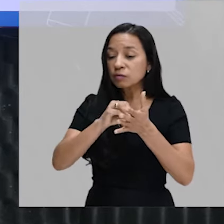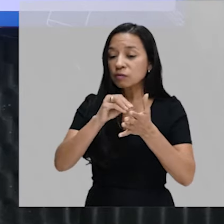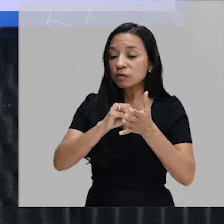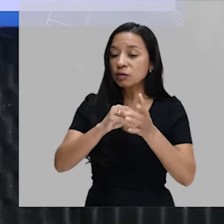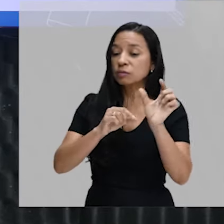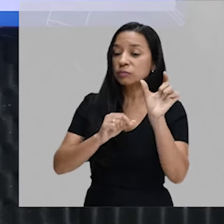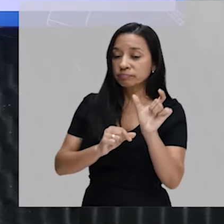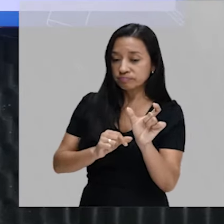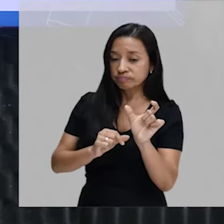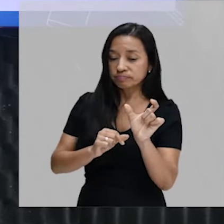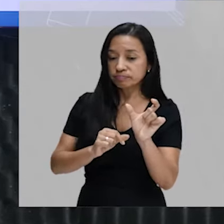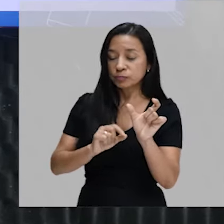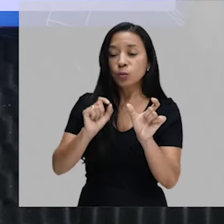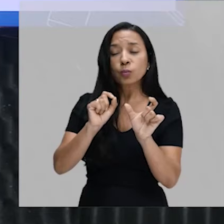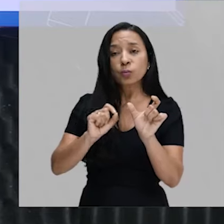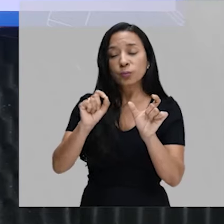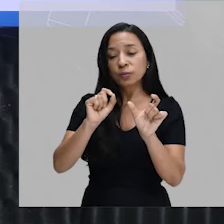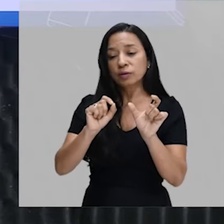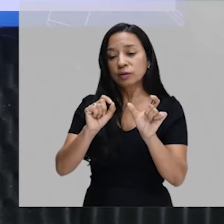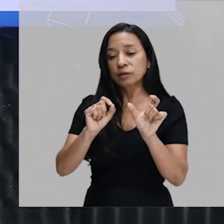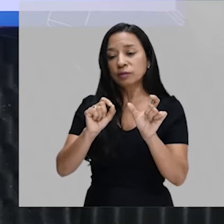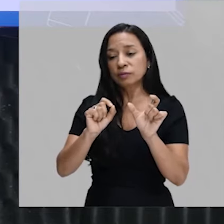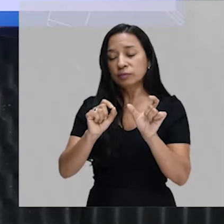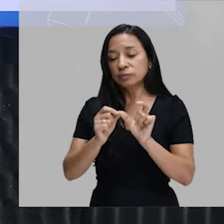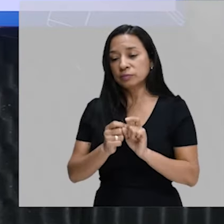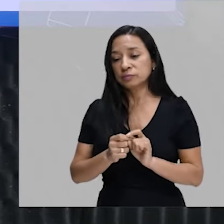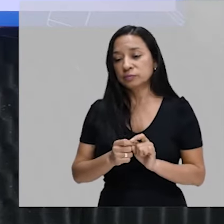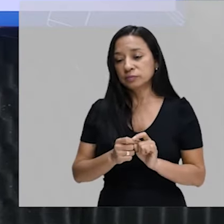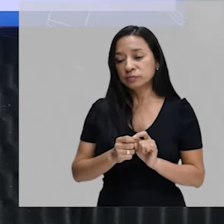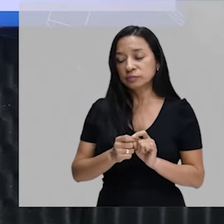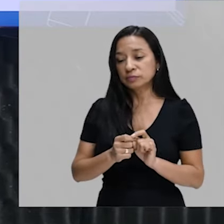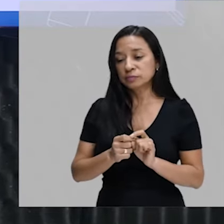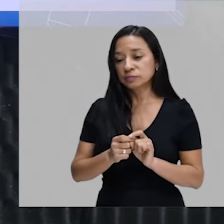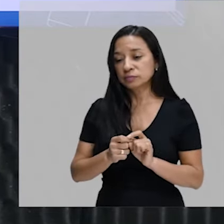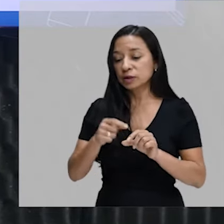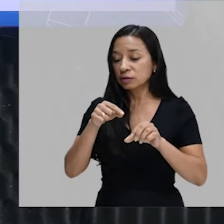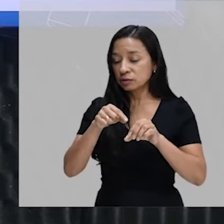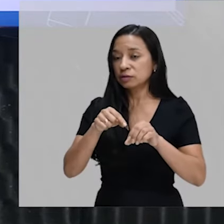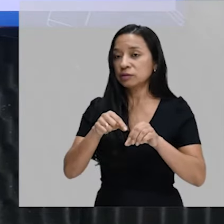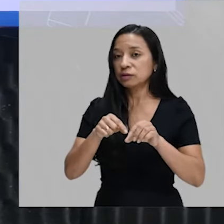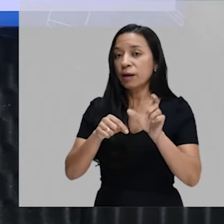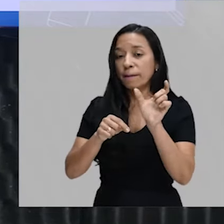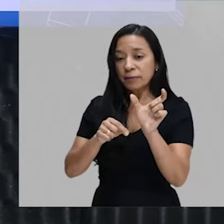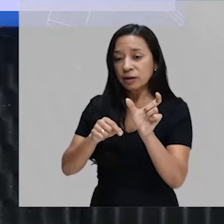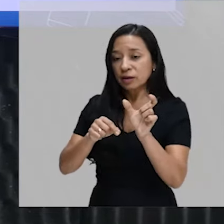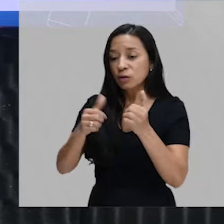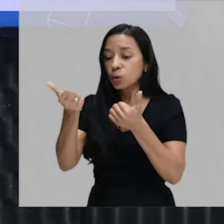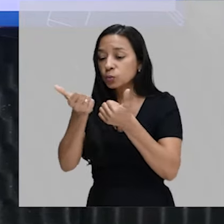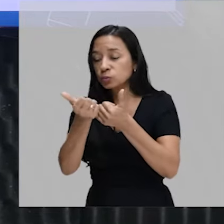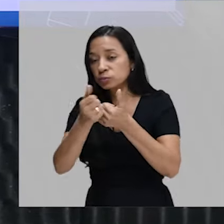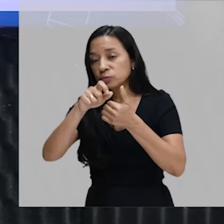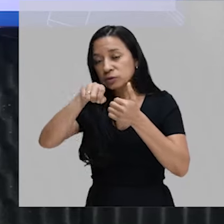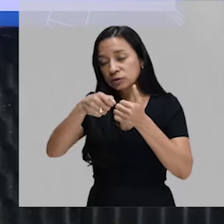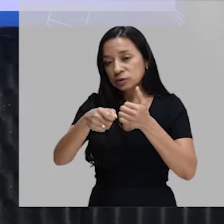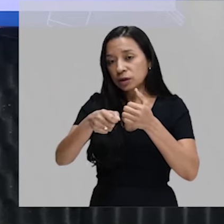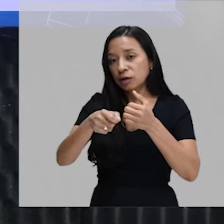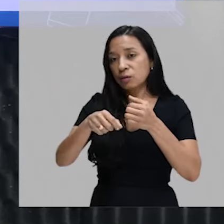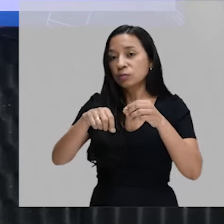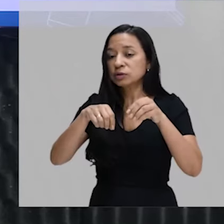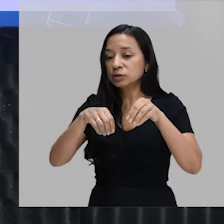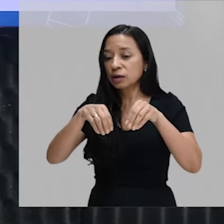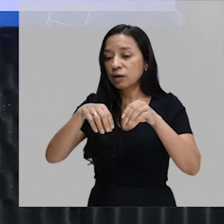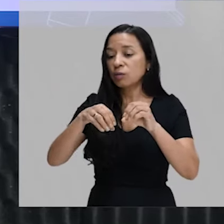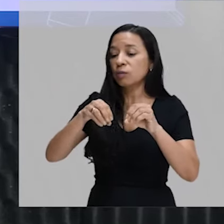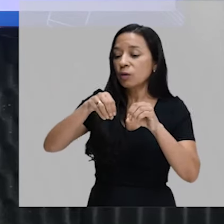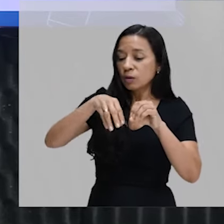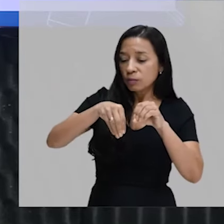processo de digestão. Pessoal, quando o lisossomo promove a digestão lá no interior da célula,